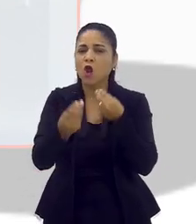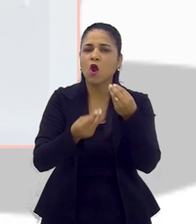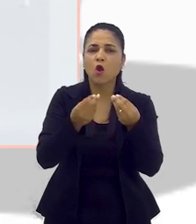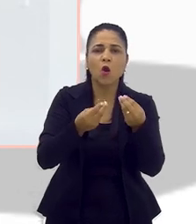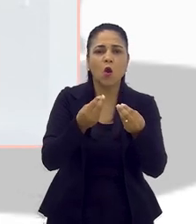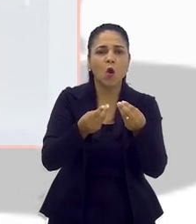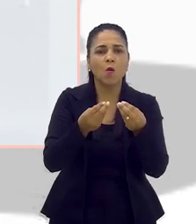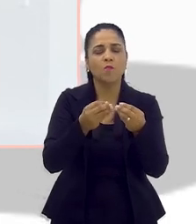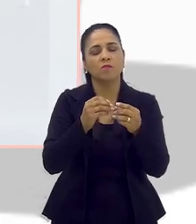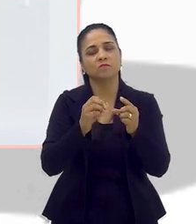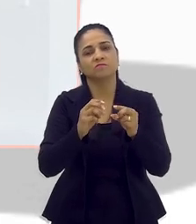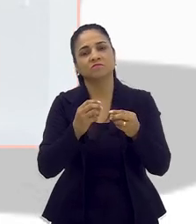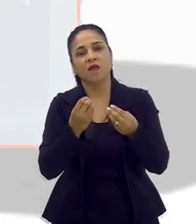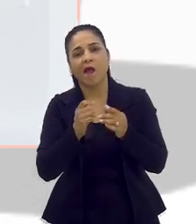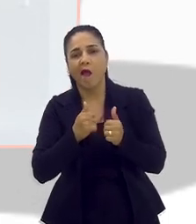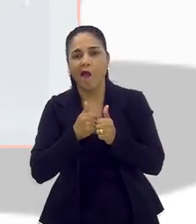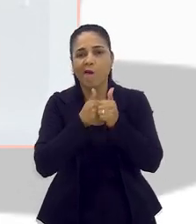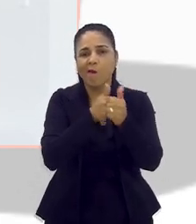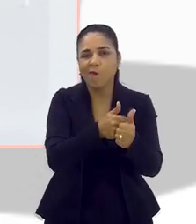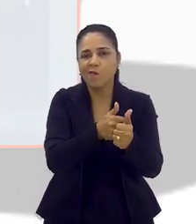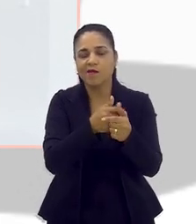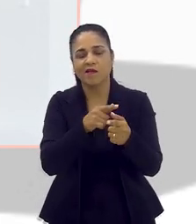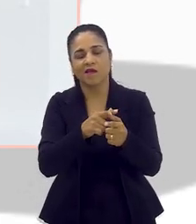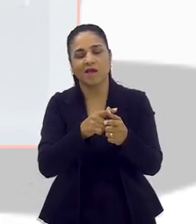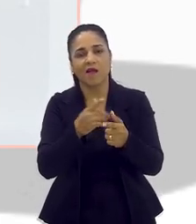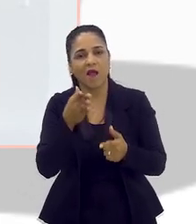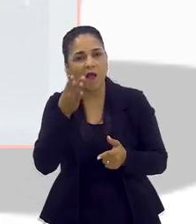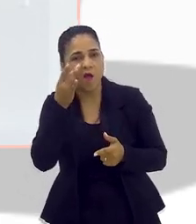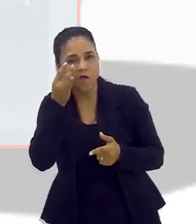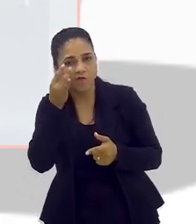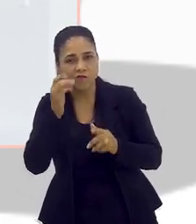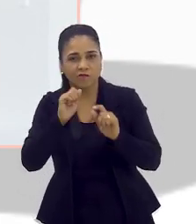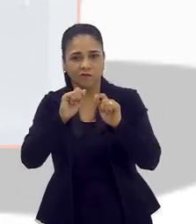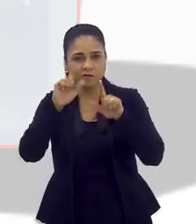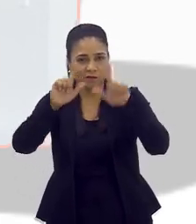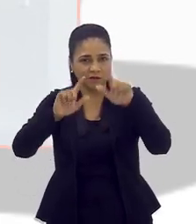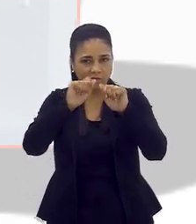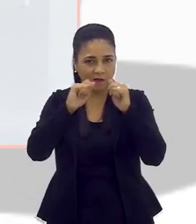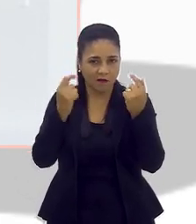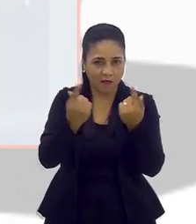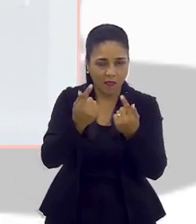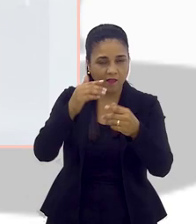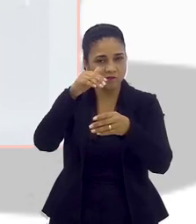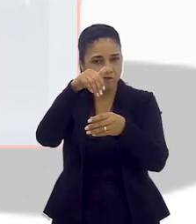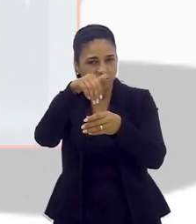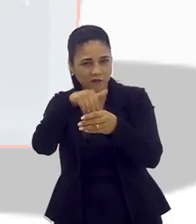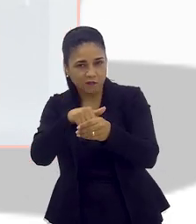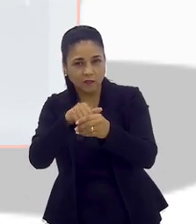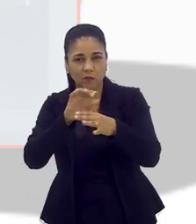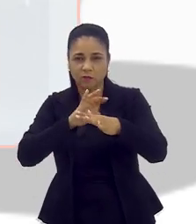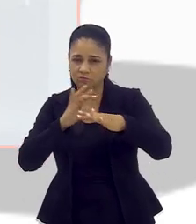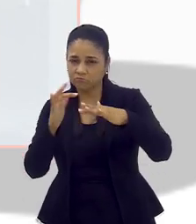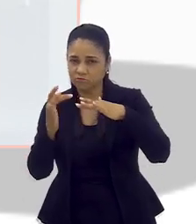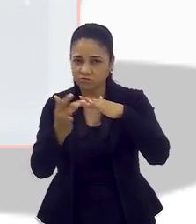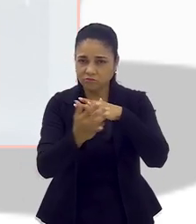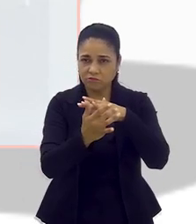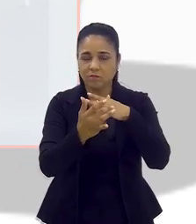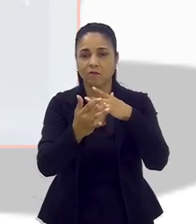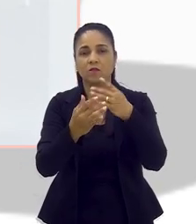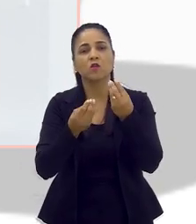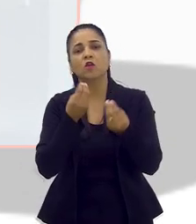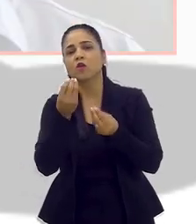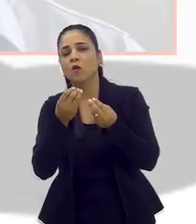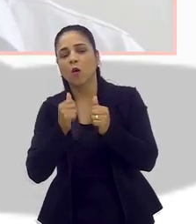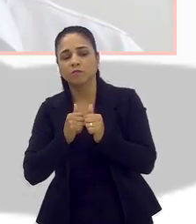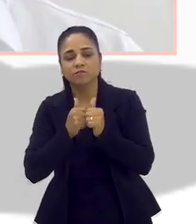acompanhar, tanto no site da LERJ quanto ao vivo pela TV LERJ, as votações nas suas redes sociais, são formas